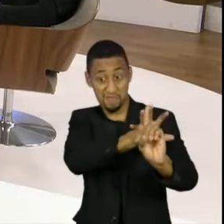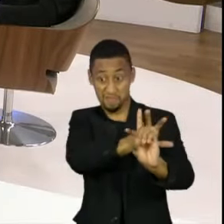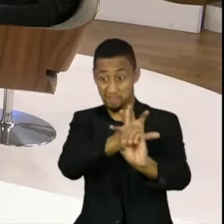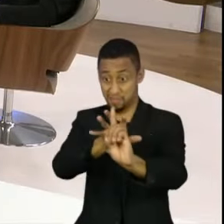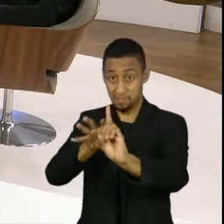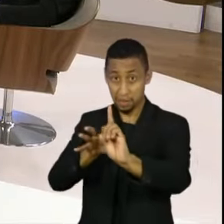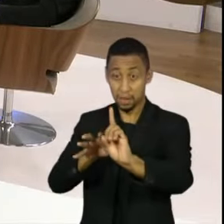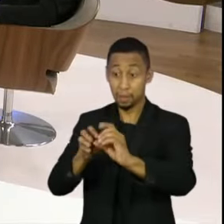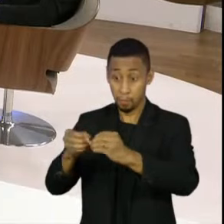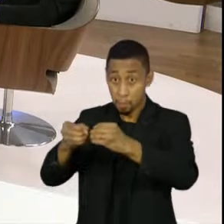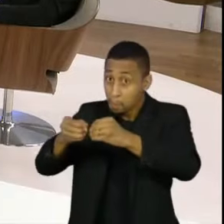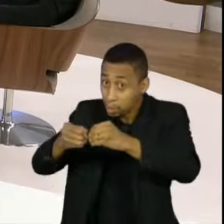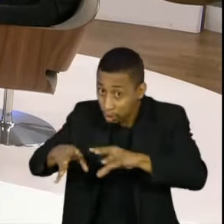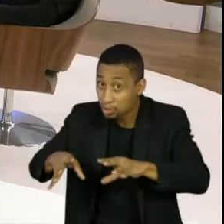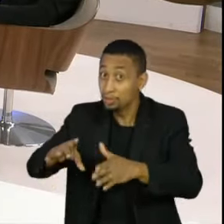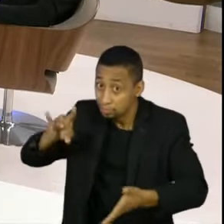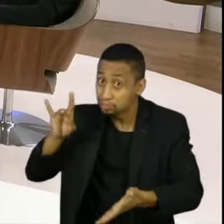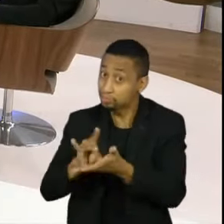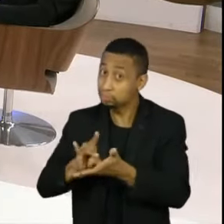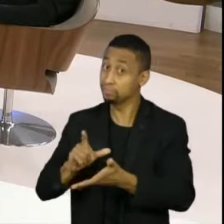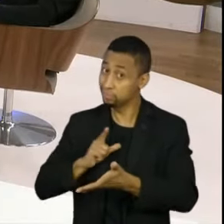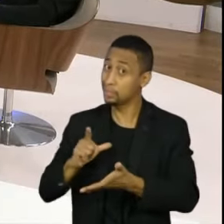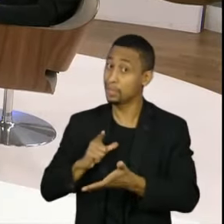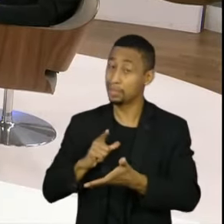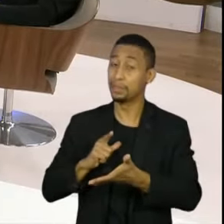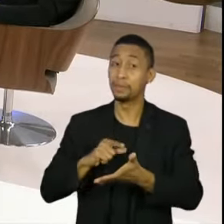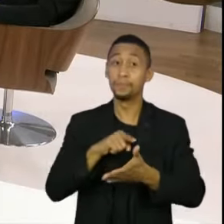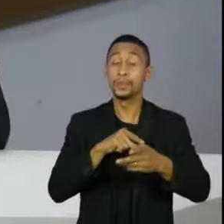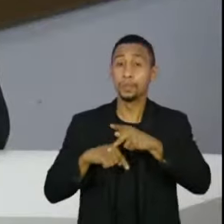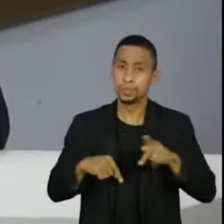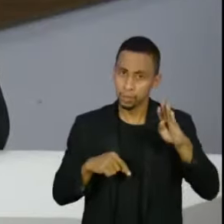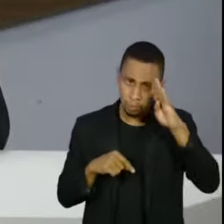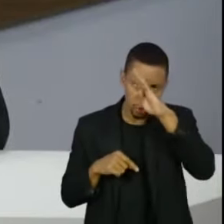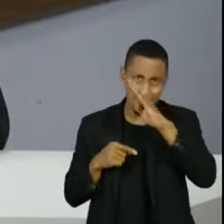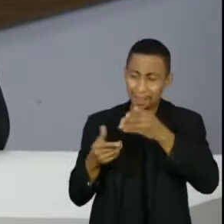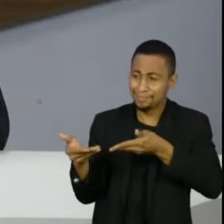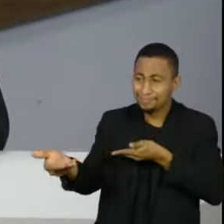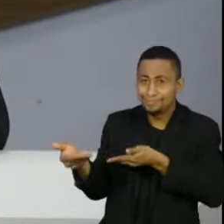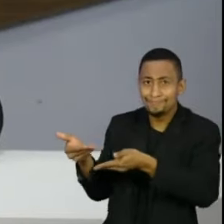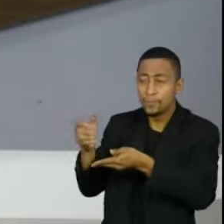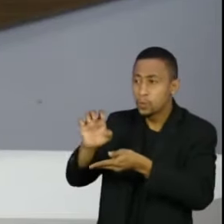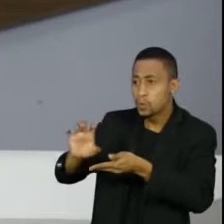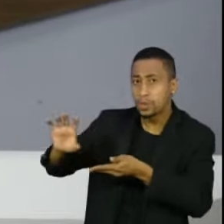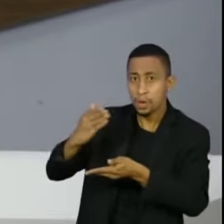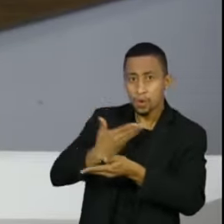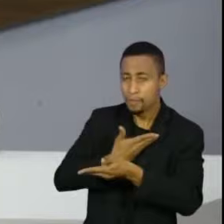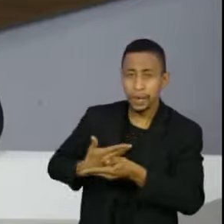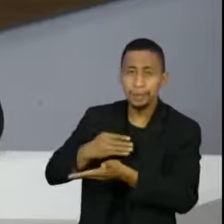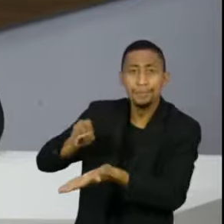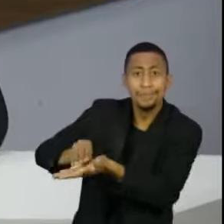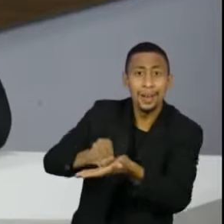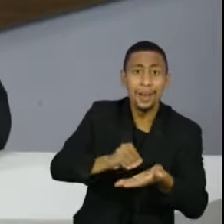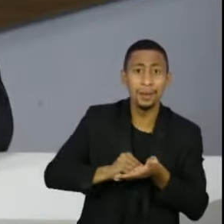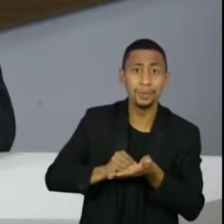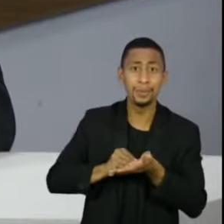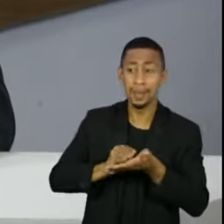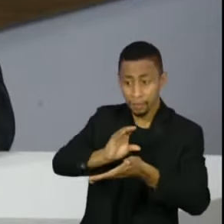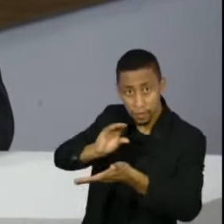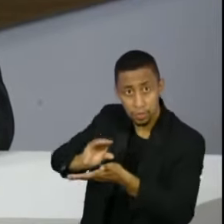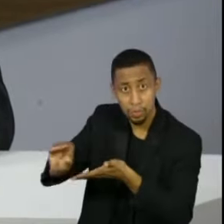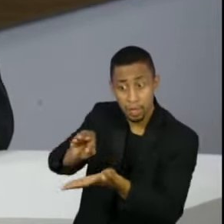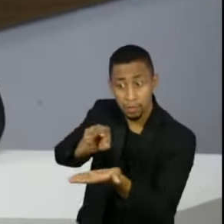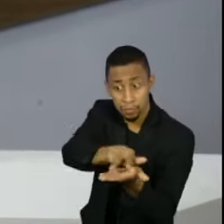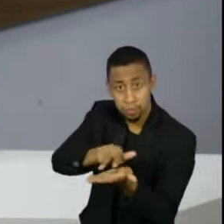Malu citou especificamente a falta de articulação com os governos, uma falta de articulação que produz, às vezes, escassez de leitos de UTI, ou pelo menos um